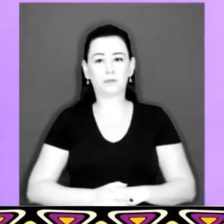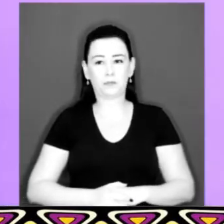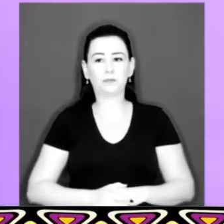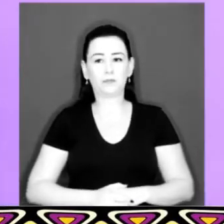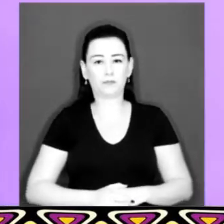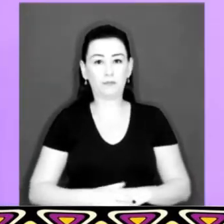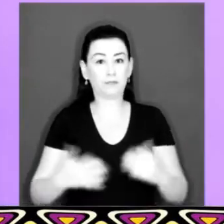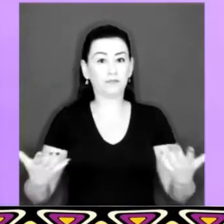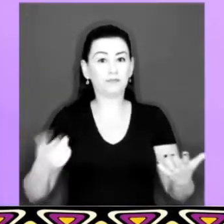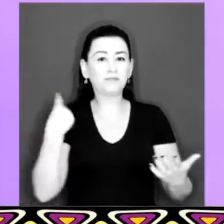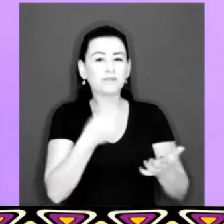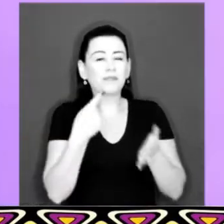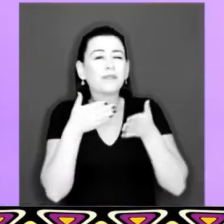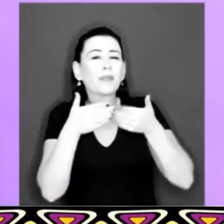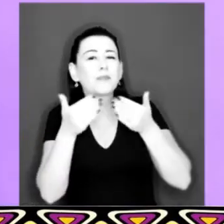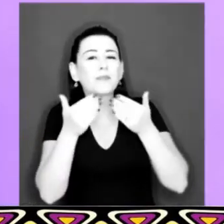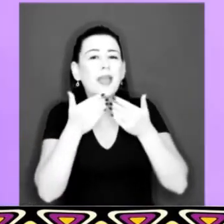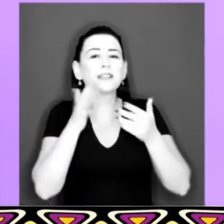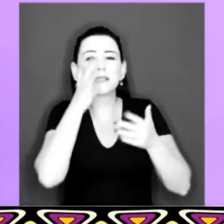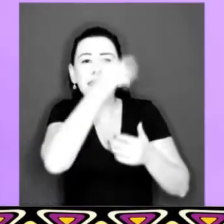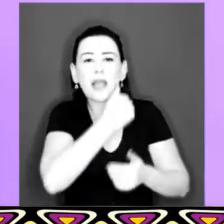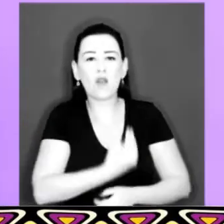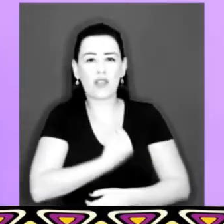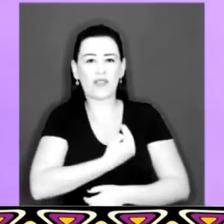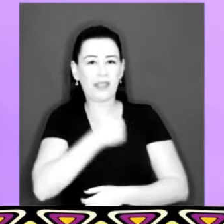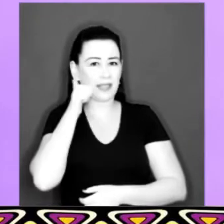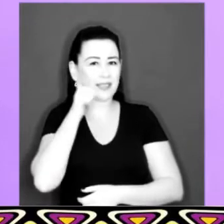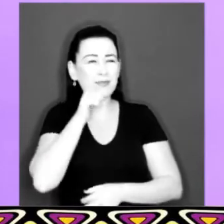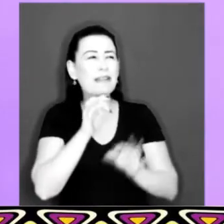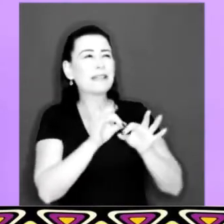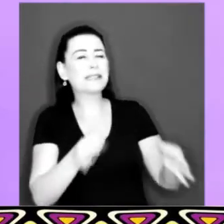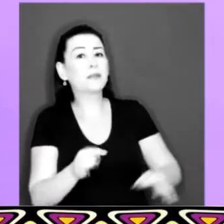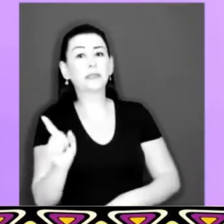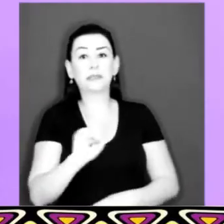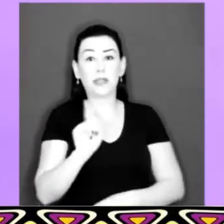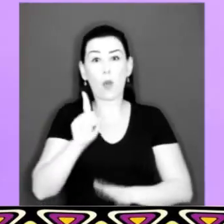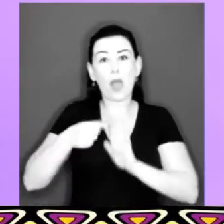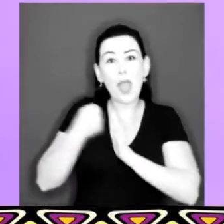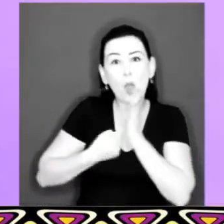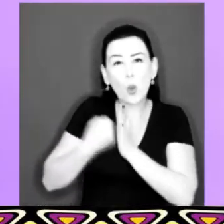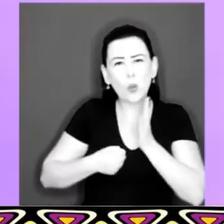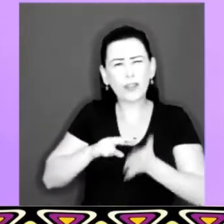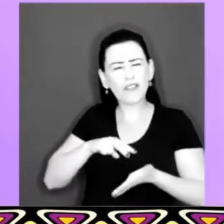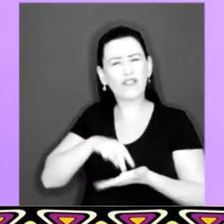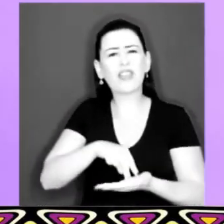Clamar pela vida das mulheres Não é apenas um simples bordão Se trata de luta Firme, constante